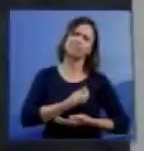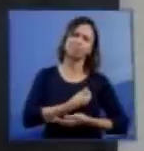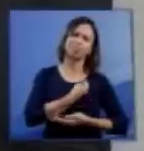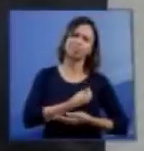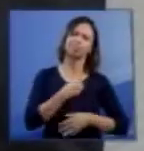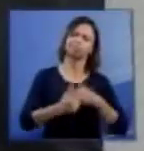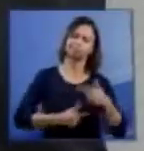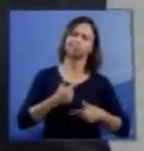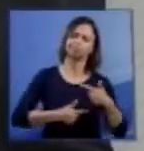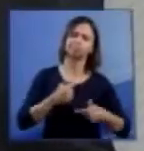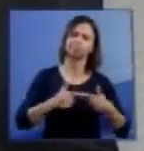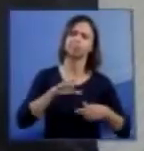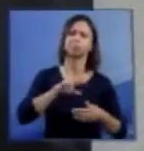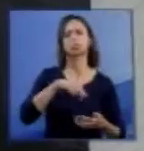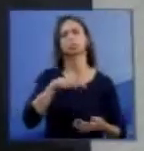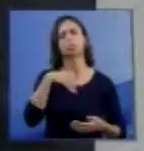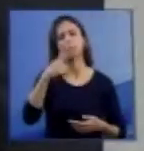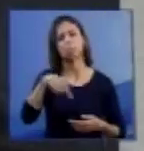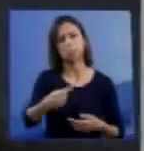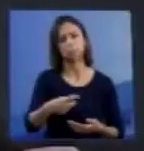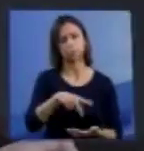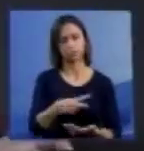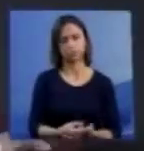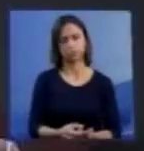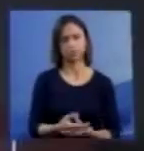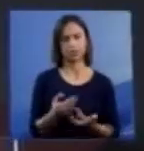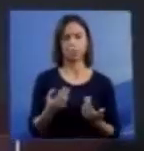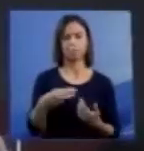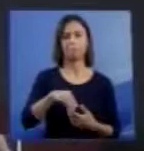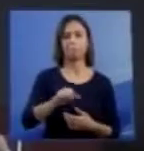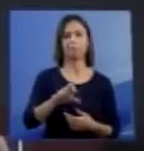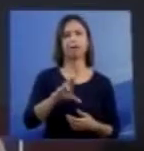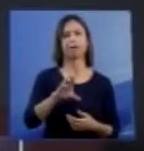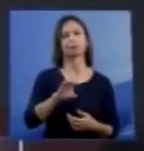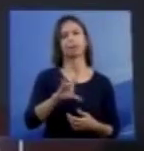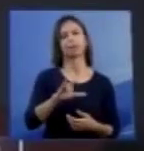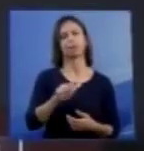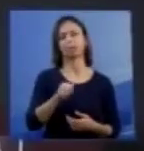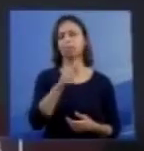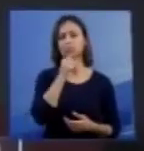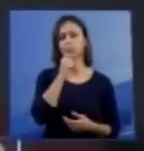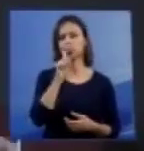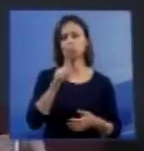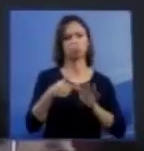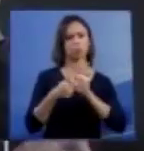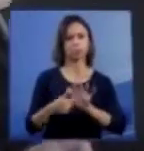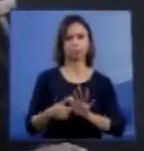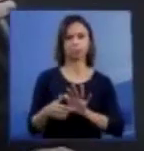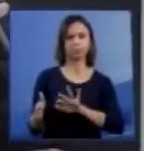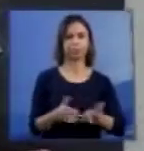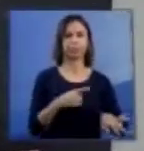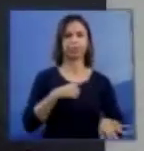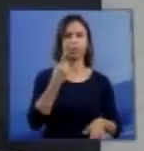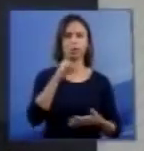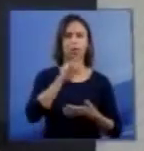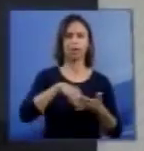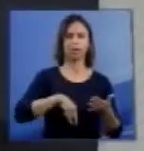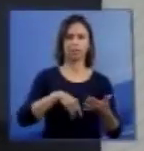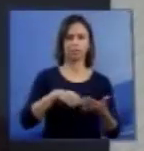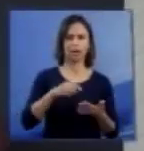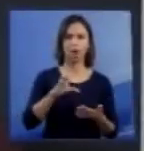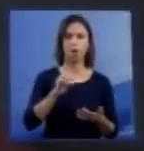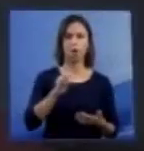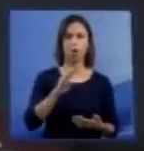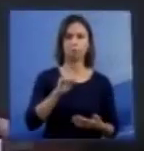um ano e dois meses. No caso, o caso da Marcela ainda não foi publicado. Aqui está o atestado de óbito dessa